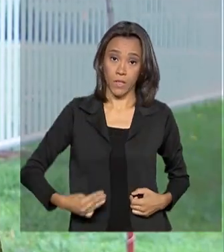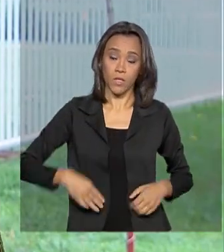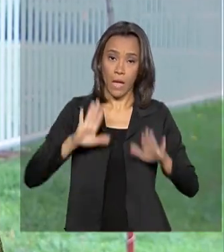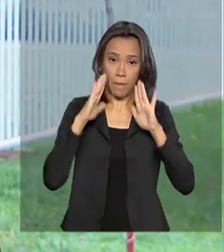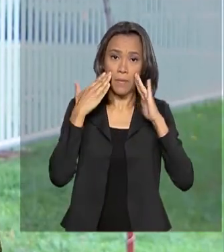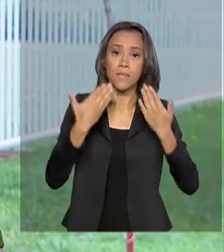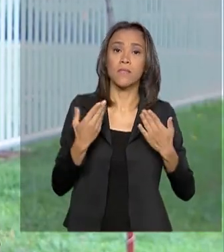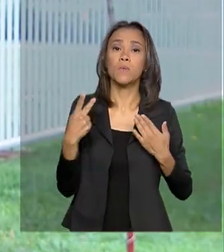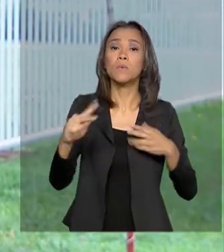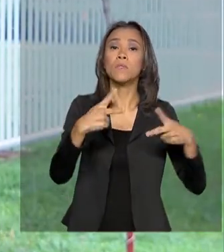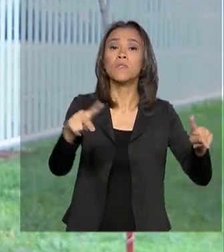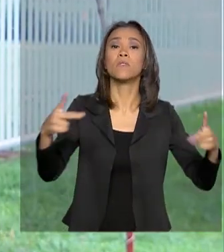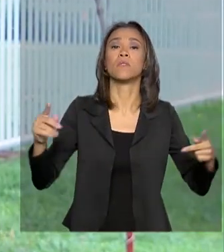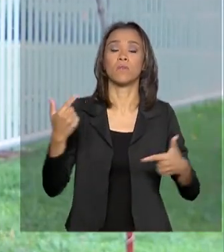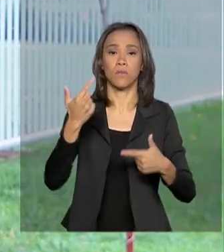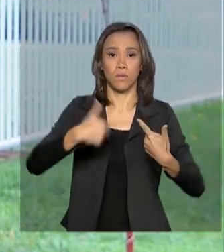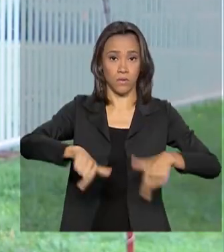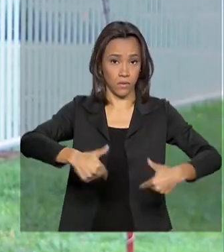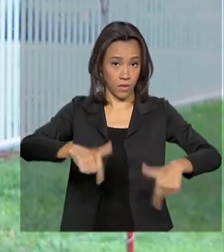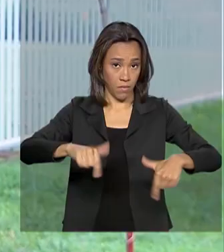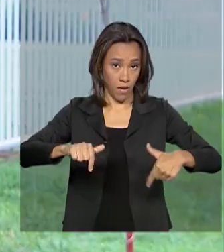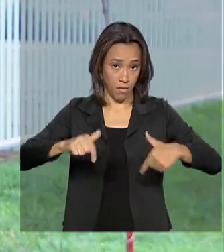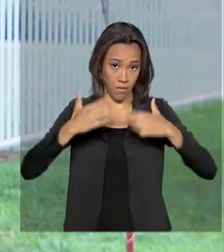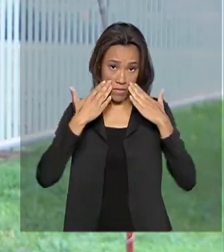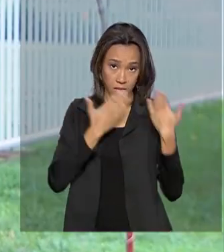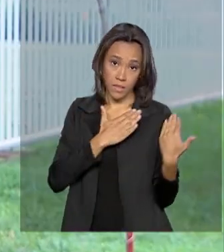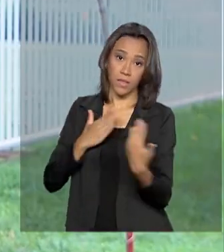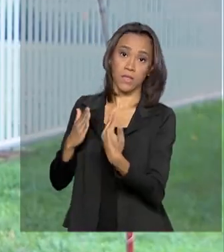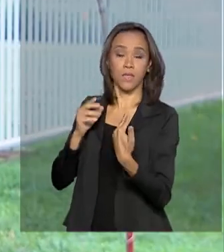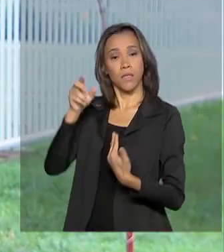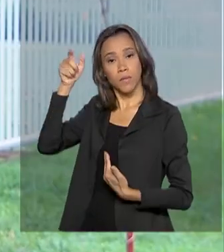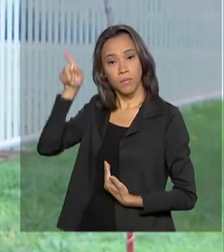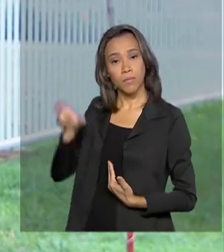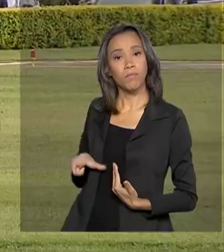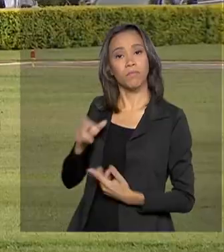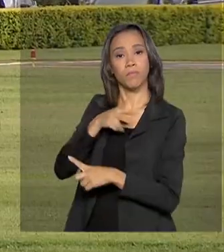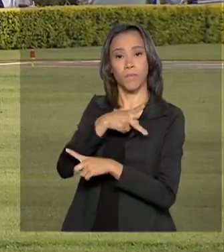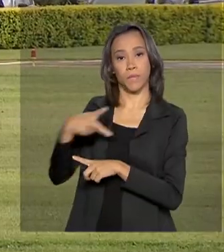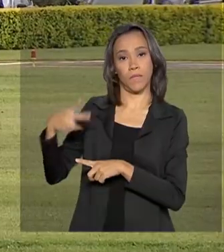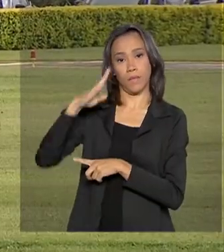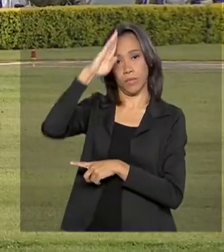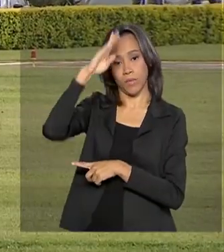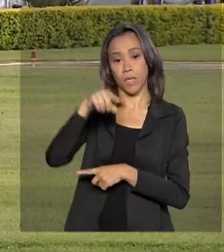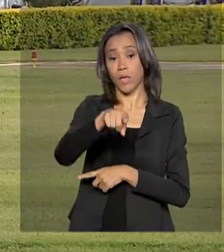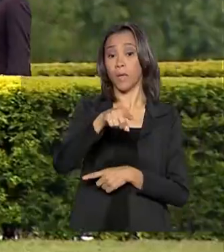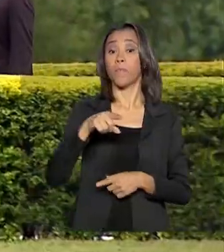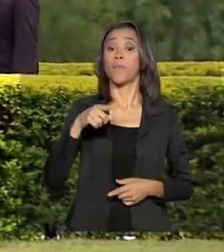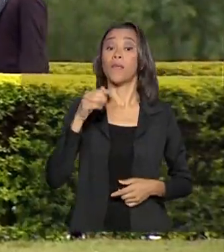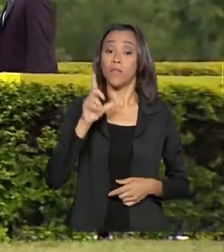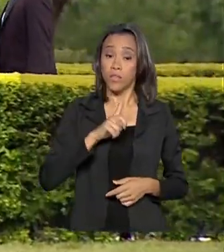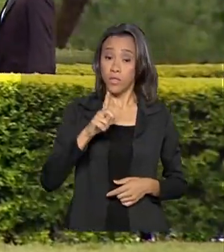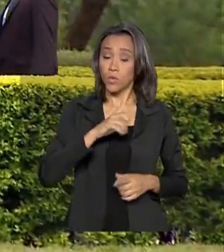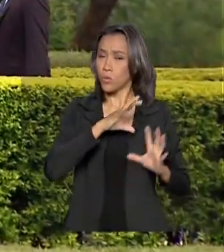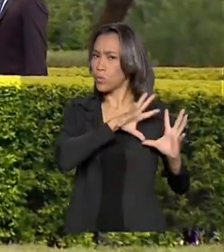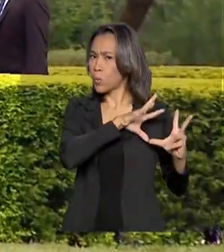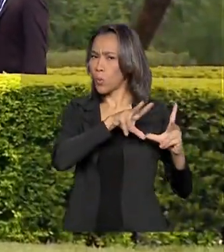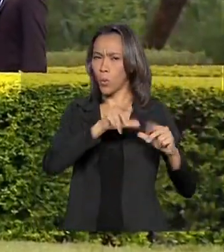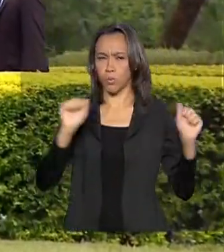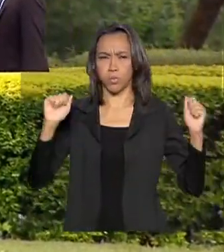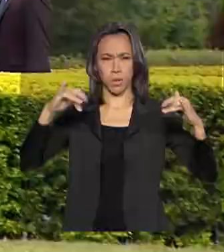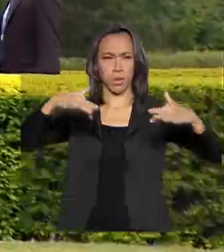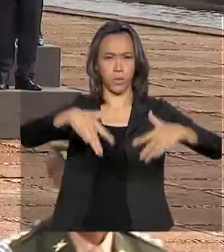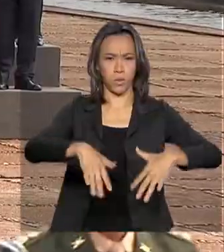próximos passos. E bem cedinho, às 8 horas, em ponto, o presidente e todos os ministros estavam aqui na porta do Alvorada